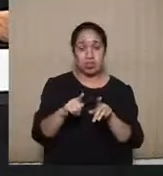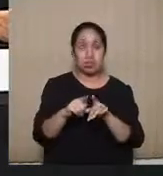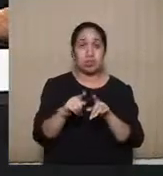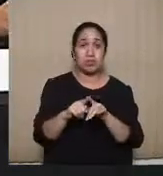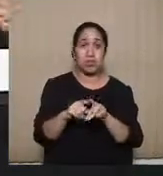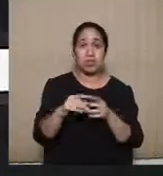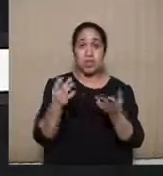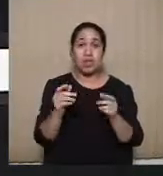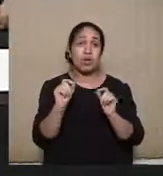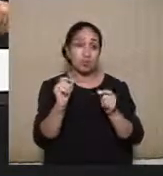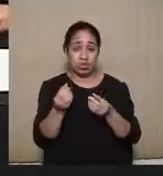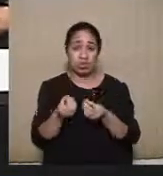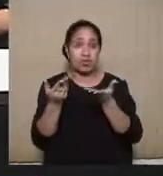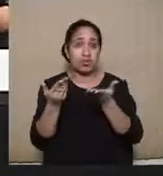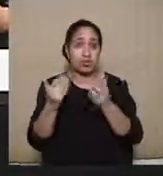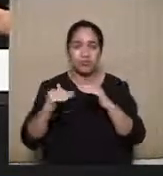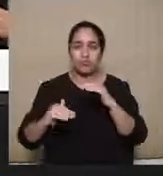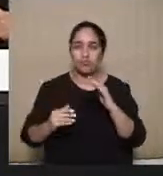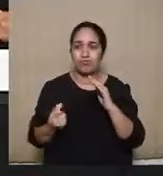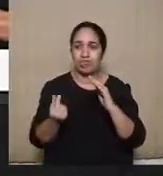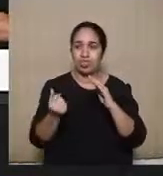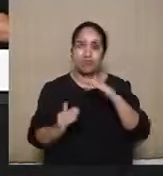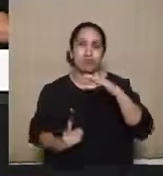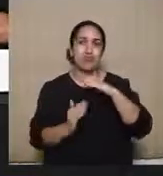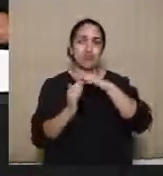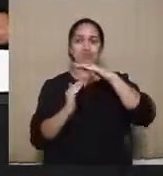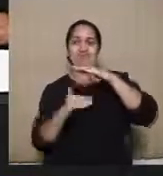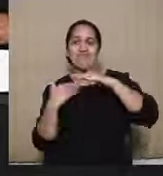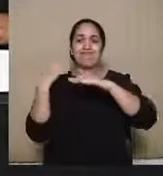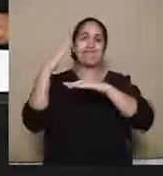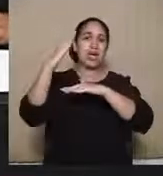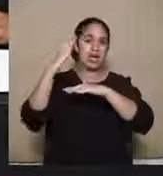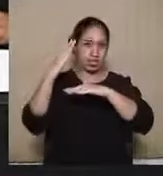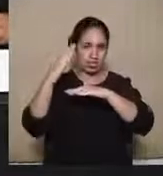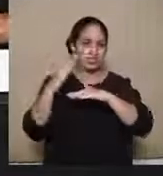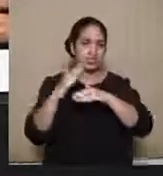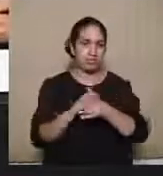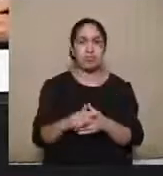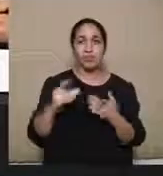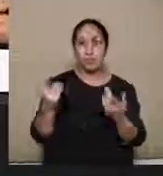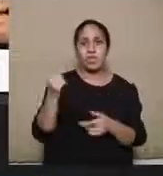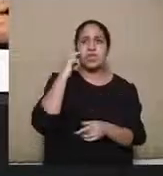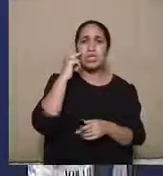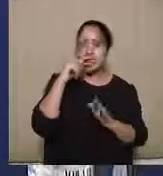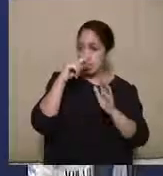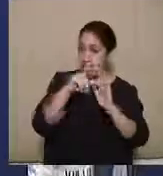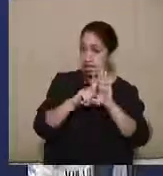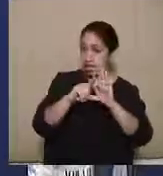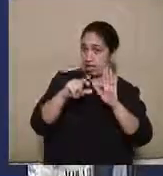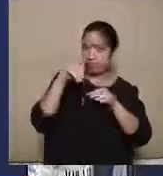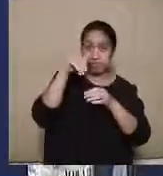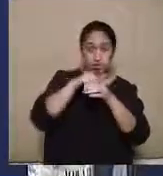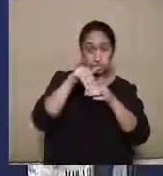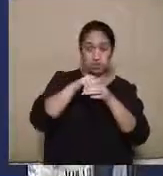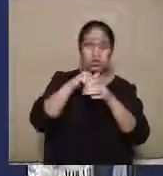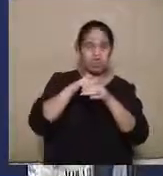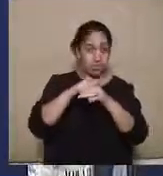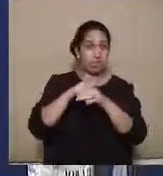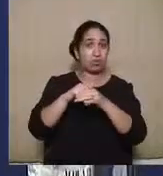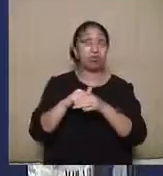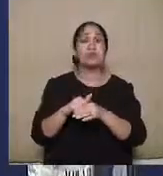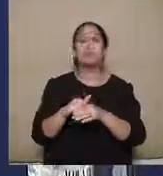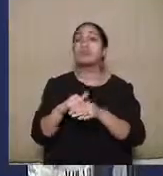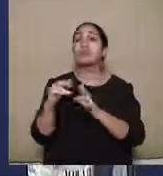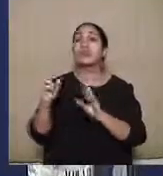na hipótese de doação acima do limite, porque para essas ações, por expressa previsão do que está também na lei das eleições, o rito cabível vai